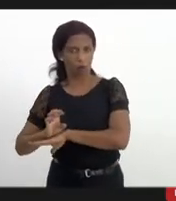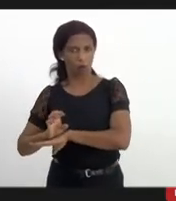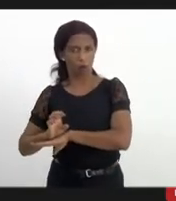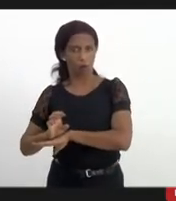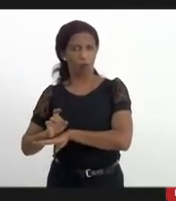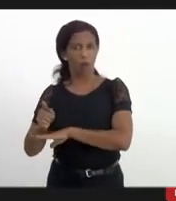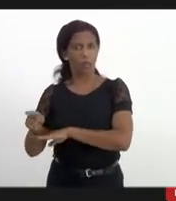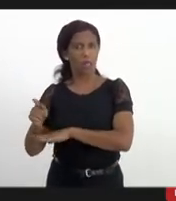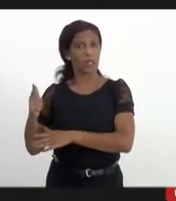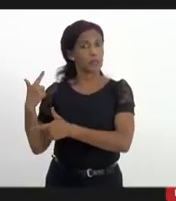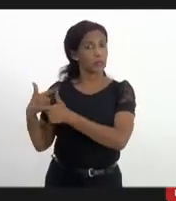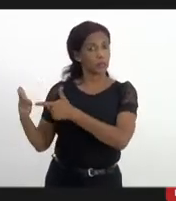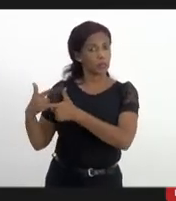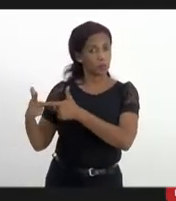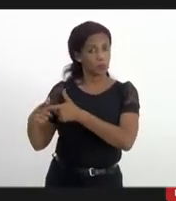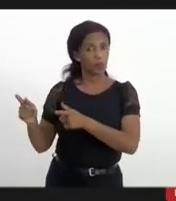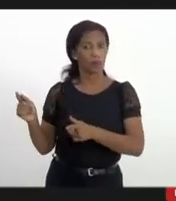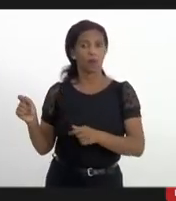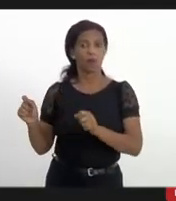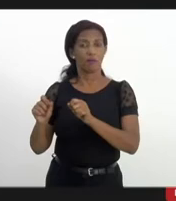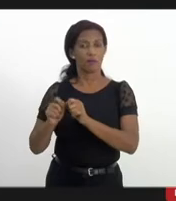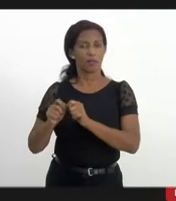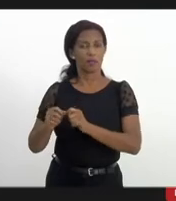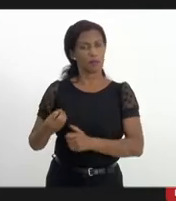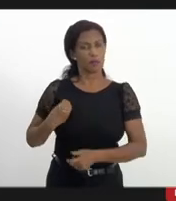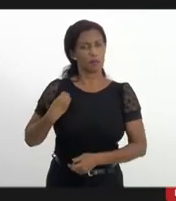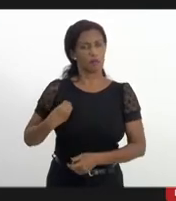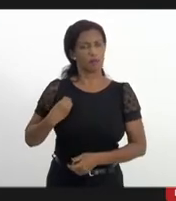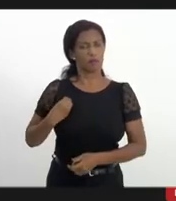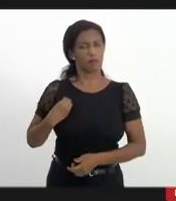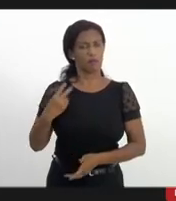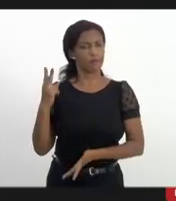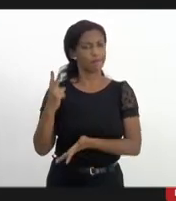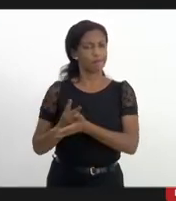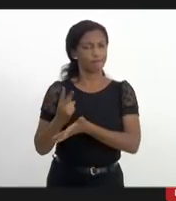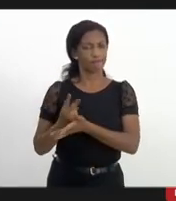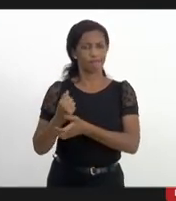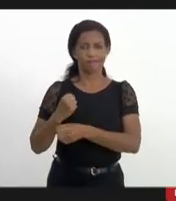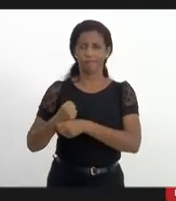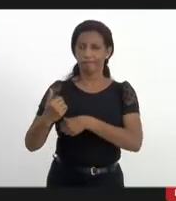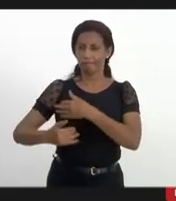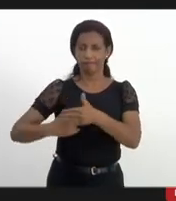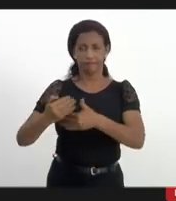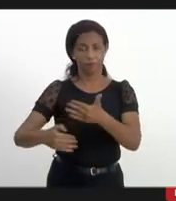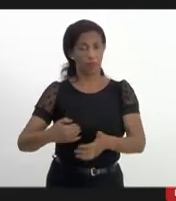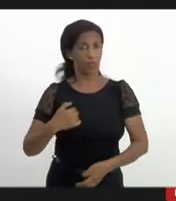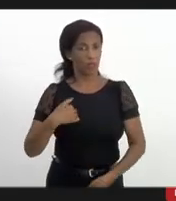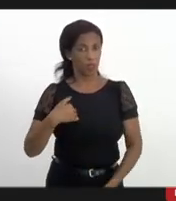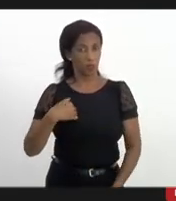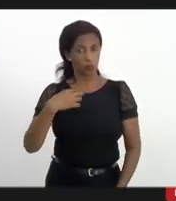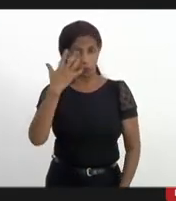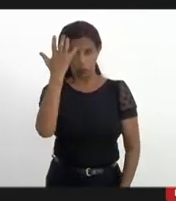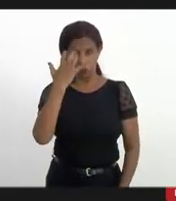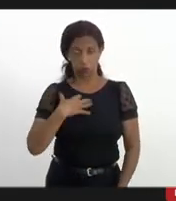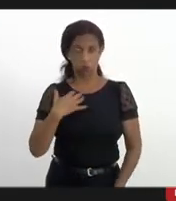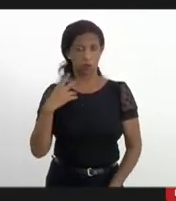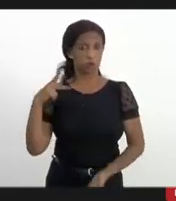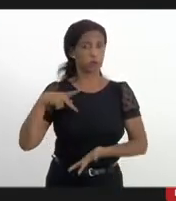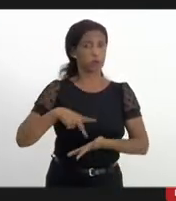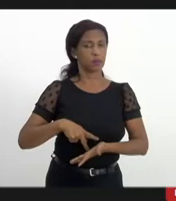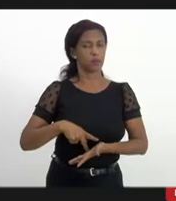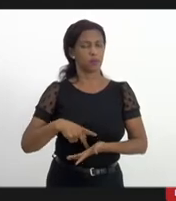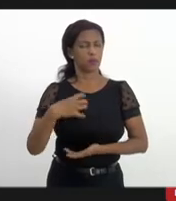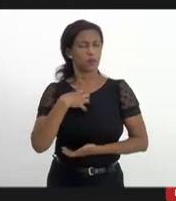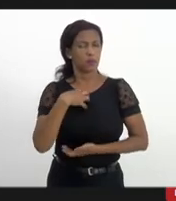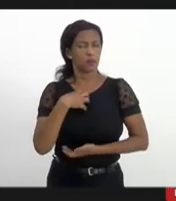letalidade vai se fazer presente durante muito, muito tempo. Eu sou muito franco e muito cético nesse raciocínio, no sentido